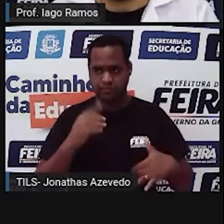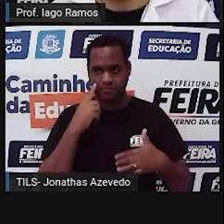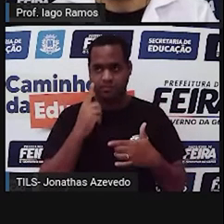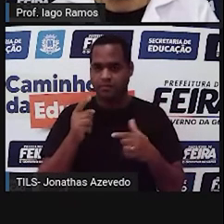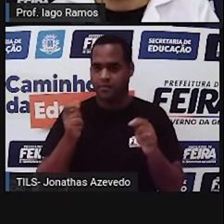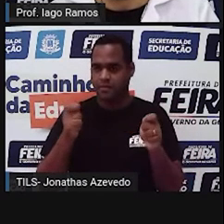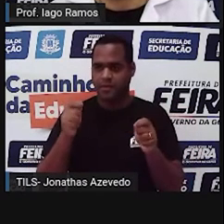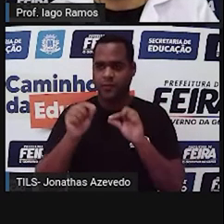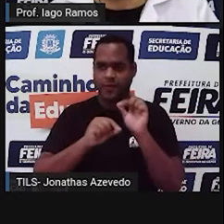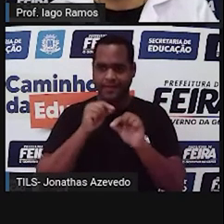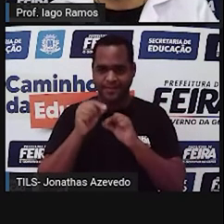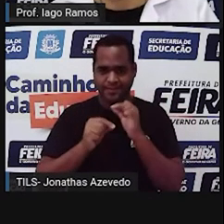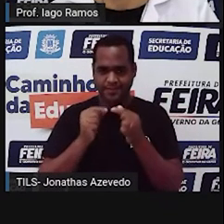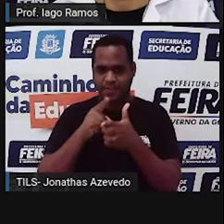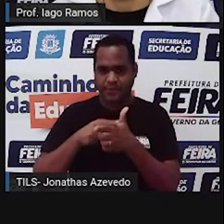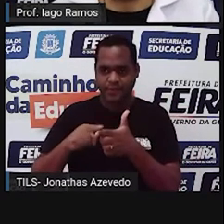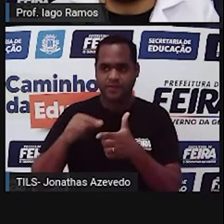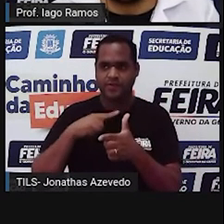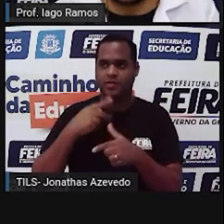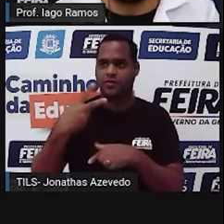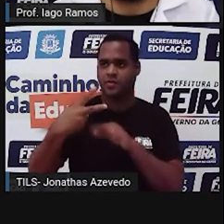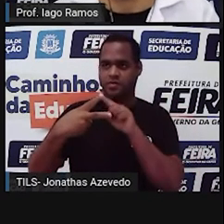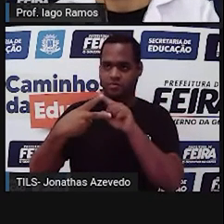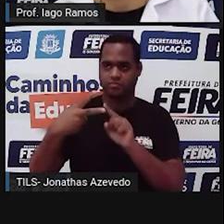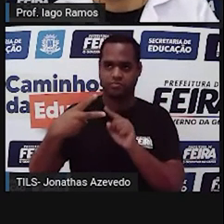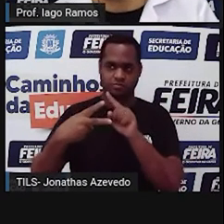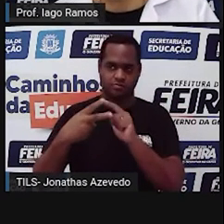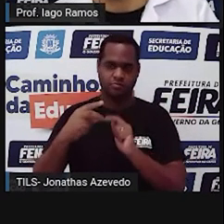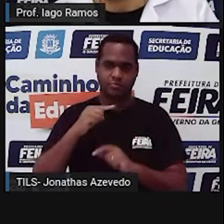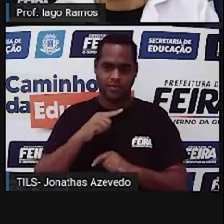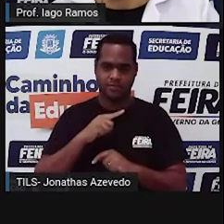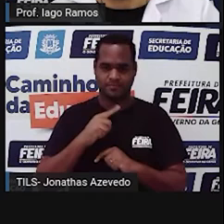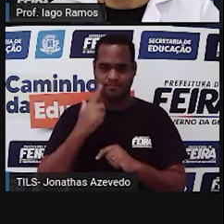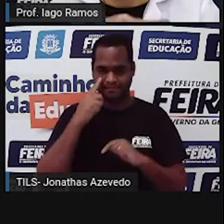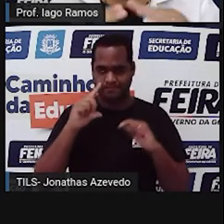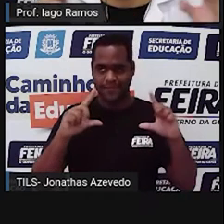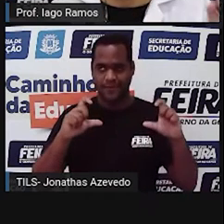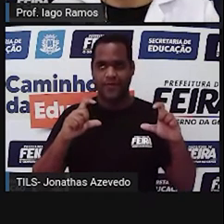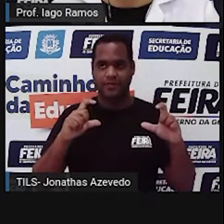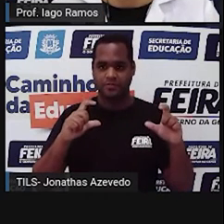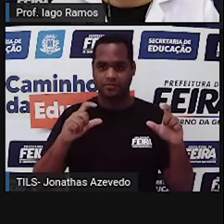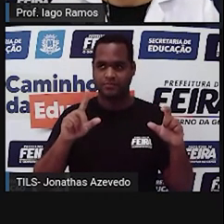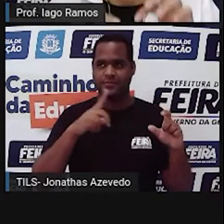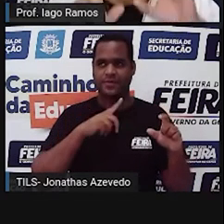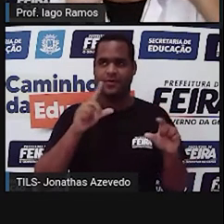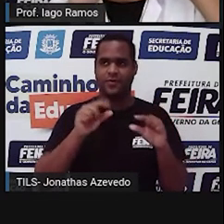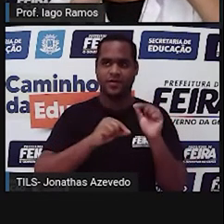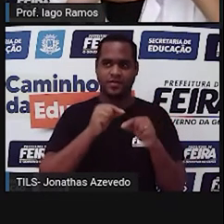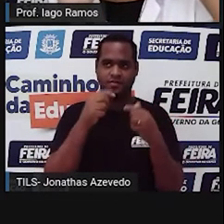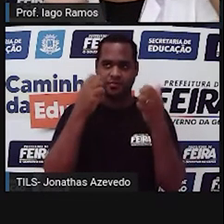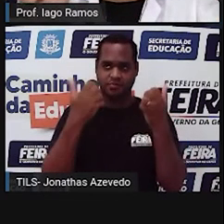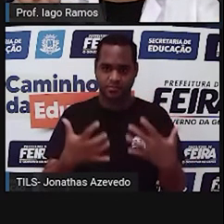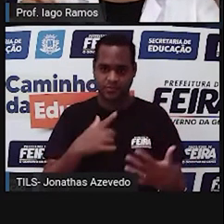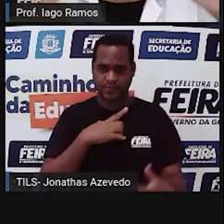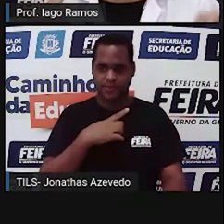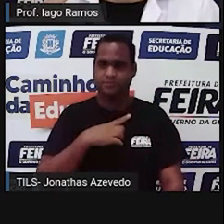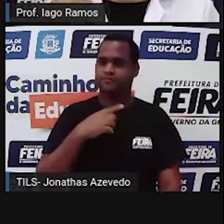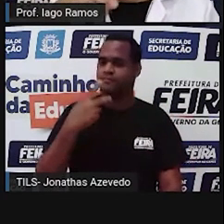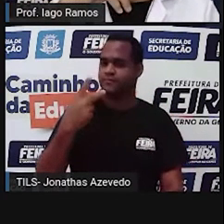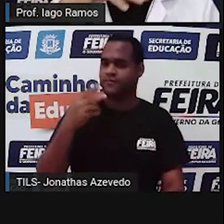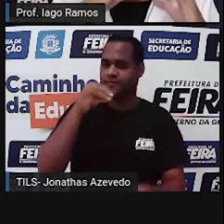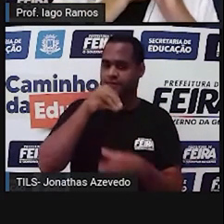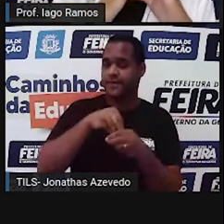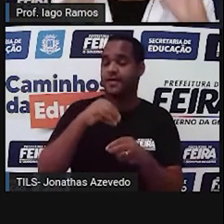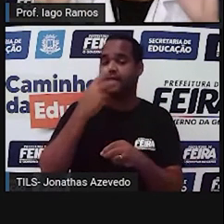em dois triângulos. Está ali na imagem, certo? Um retângulo, uma diagonal ali dentro dele,